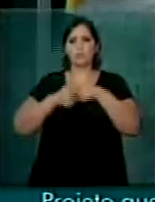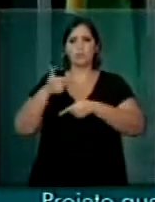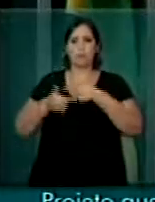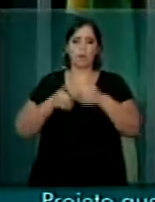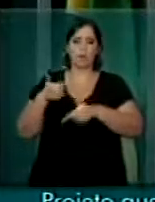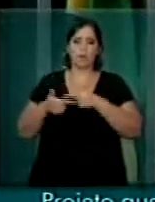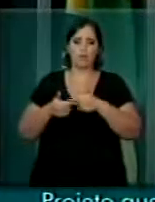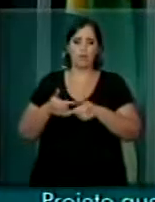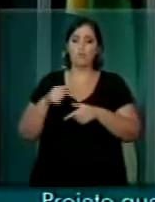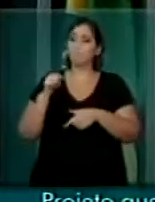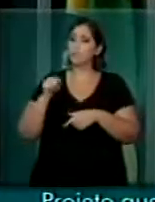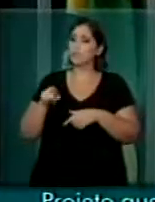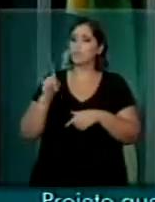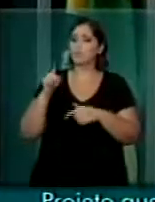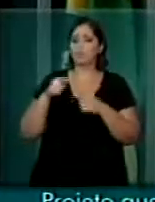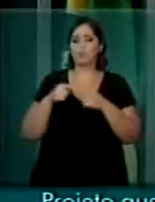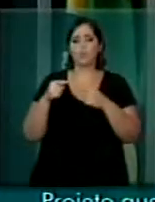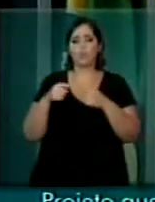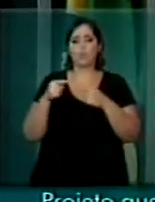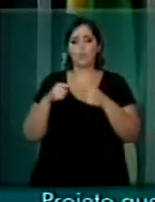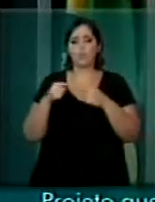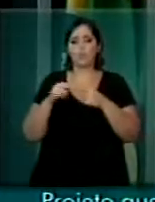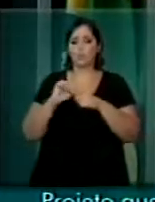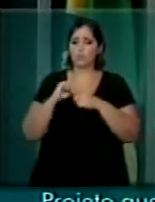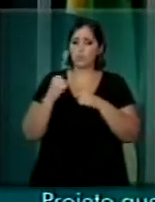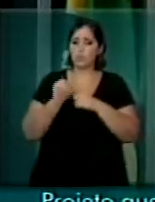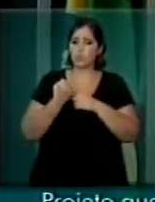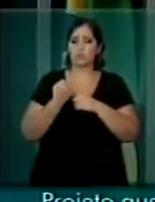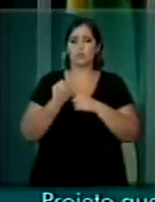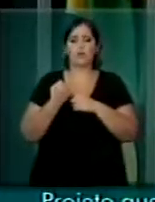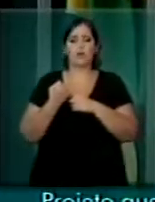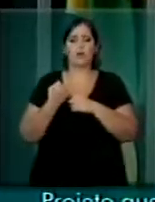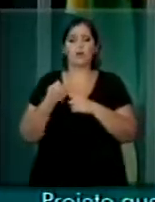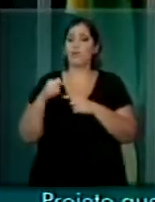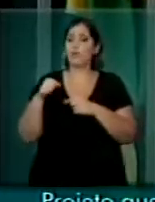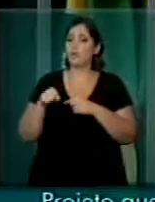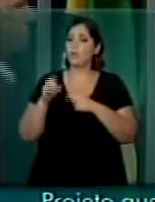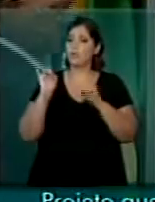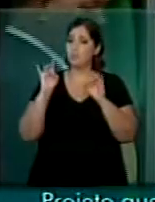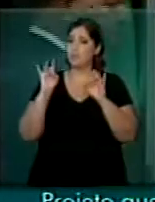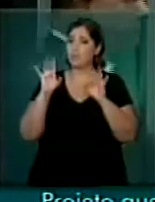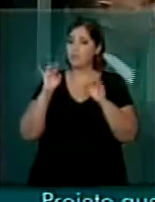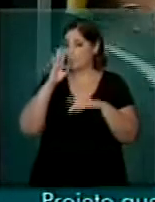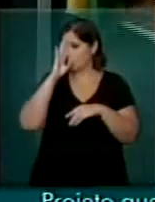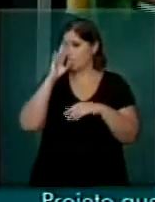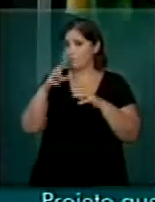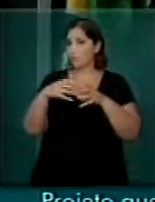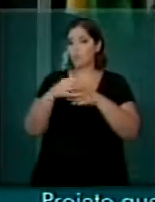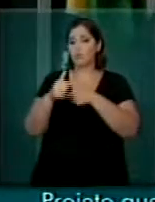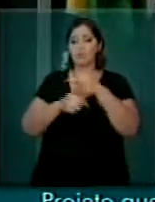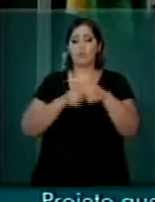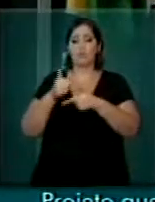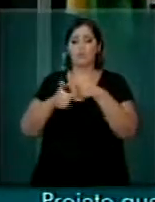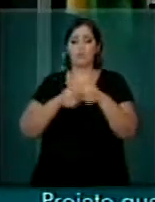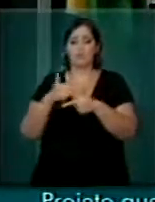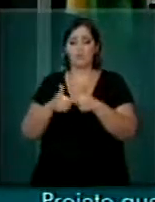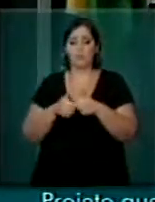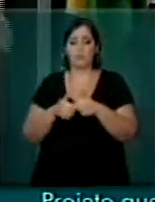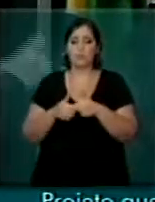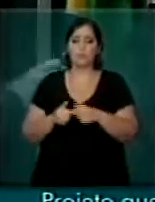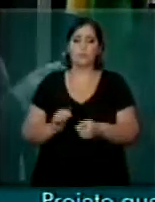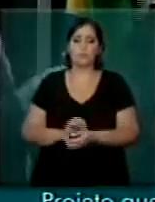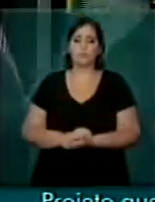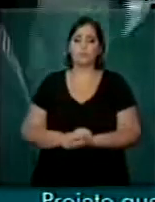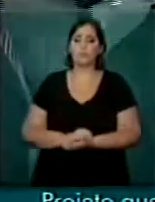E isso não é apropriado socialmente, especialmente pelos trabalhadores. Com